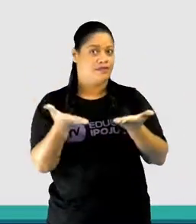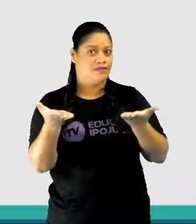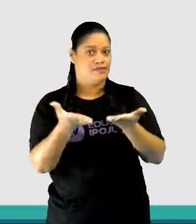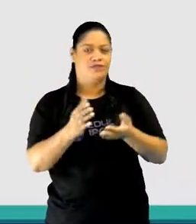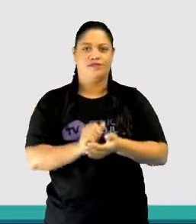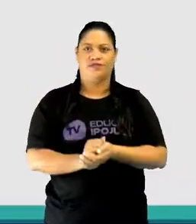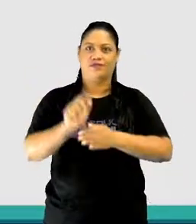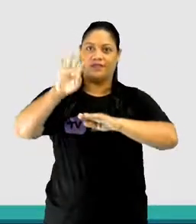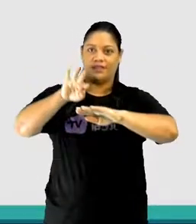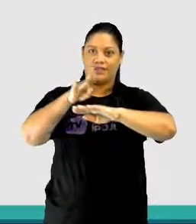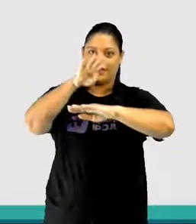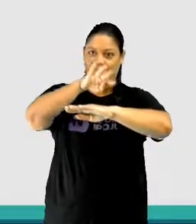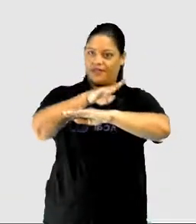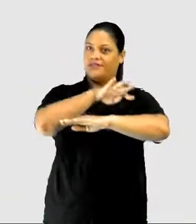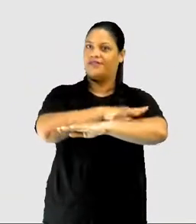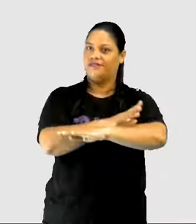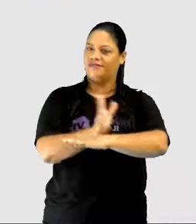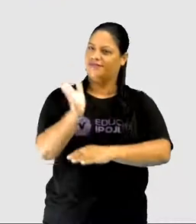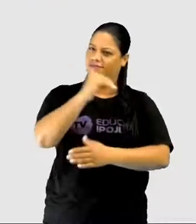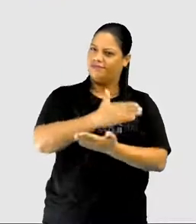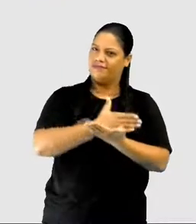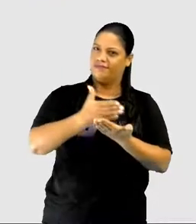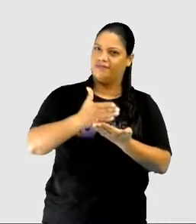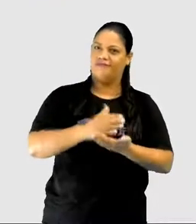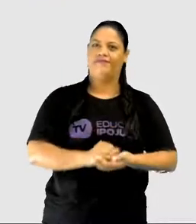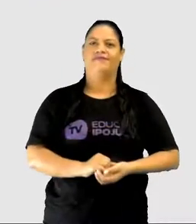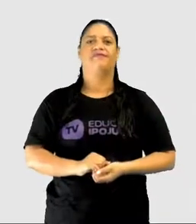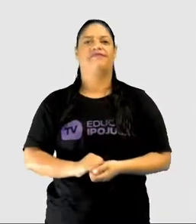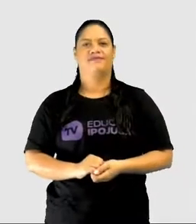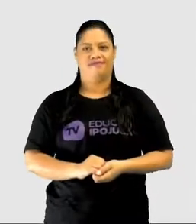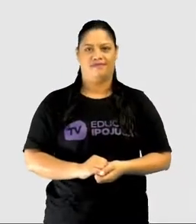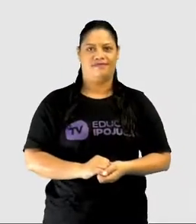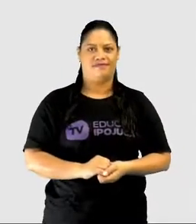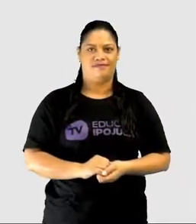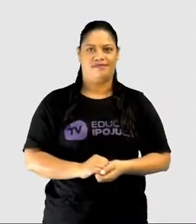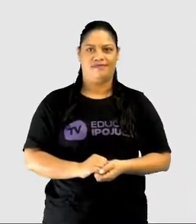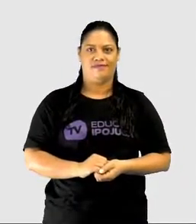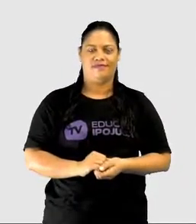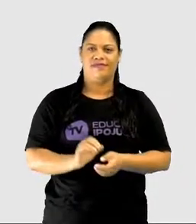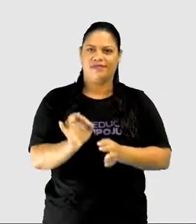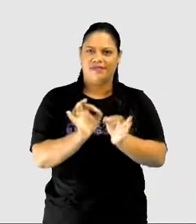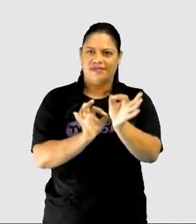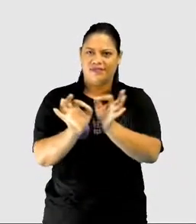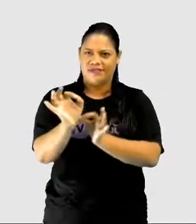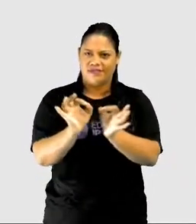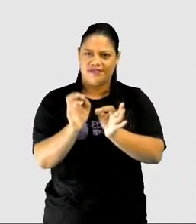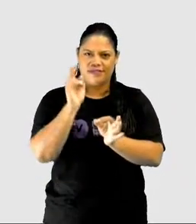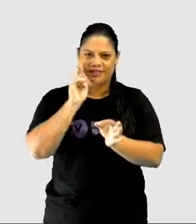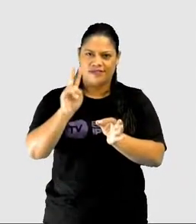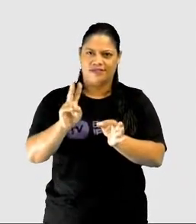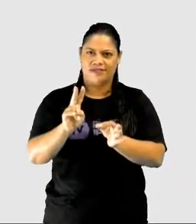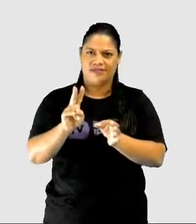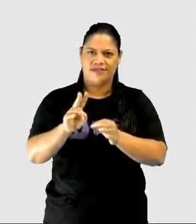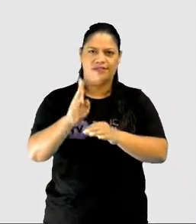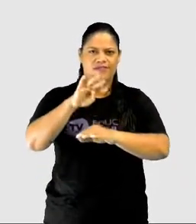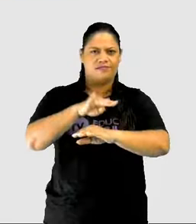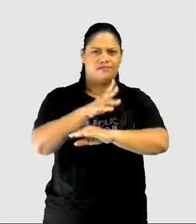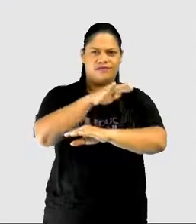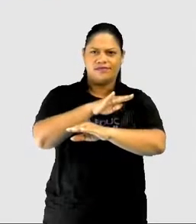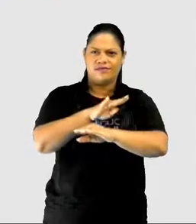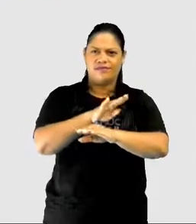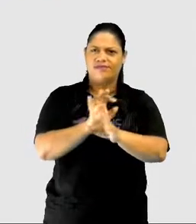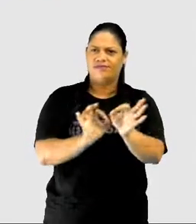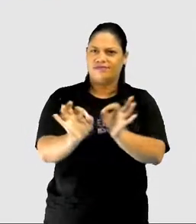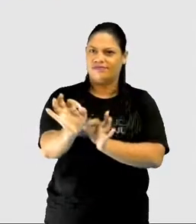relevo. Vamos lá? As formas do terreno que percebemos na paisagem